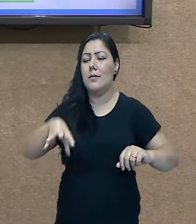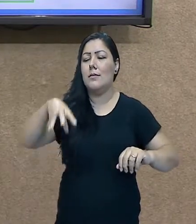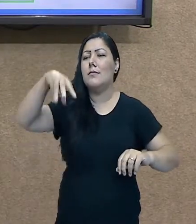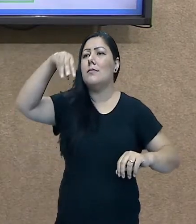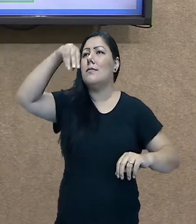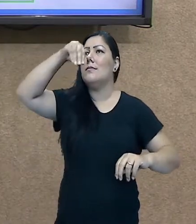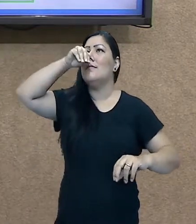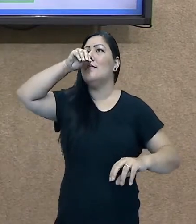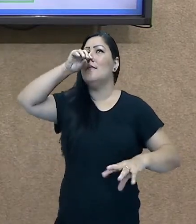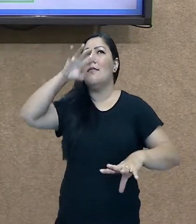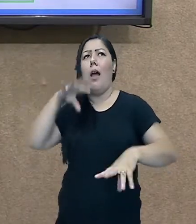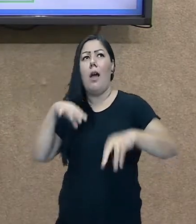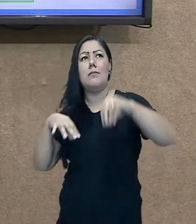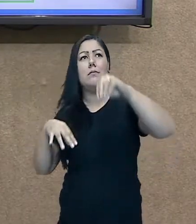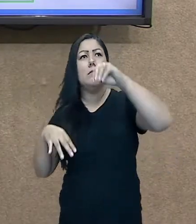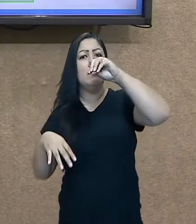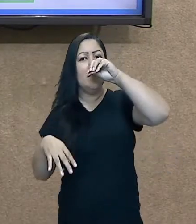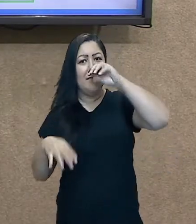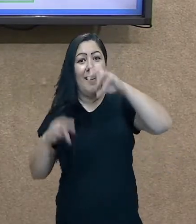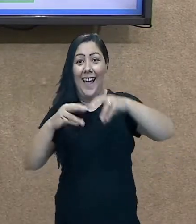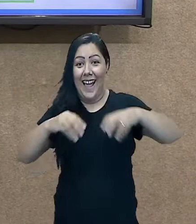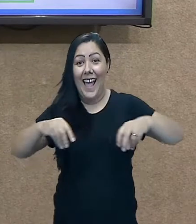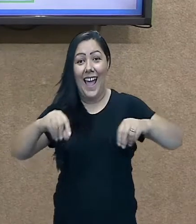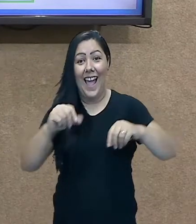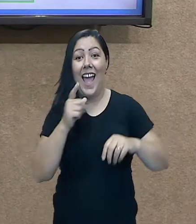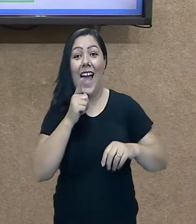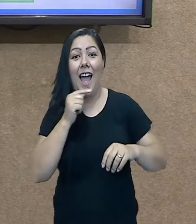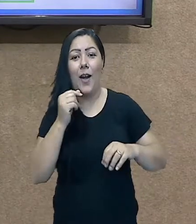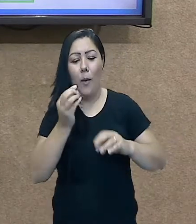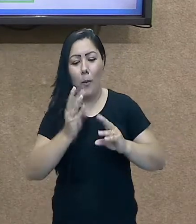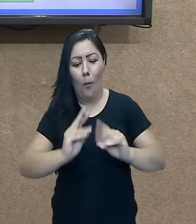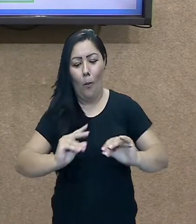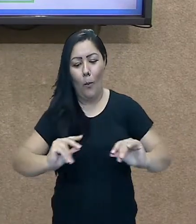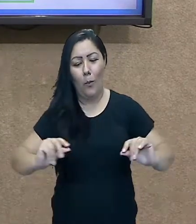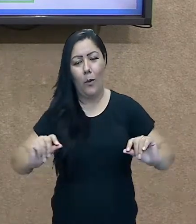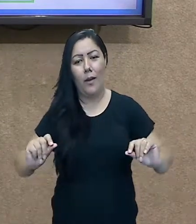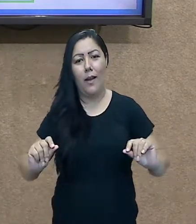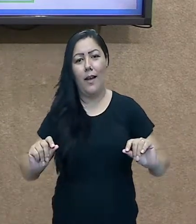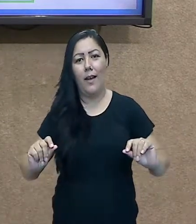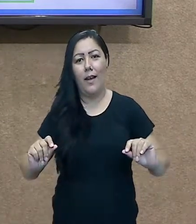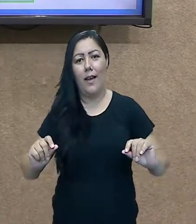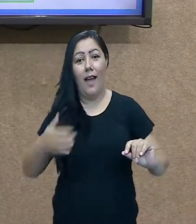Isso, a mim, remete à minha infância.